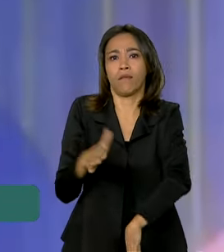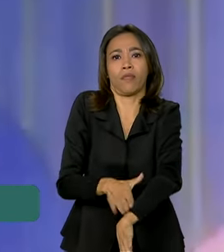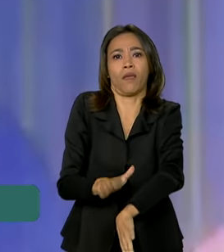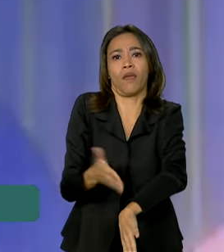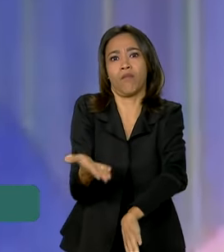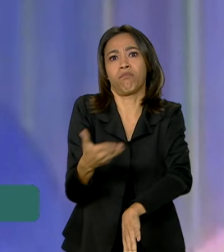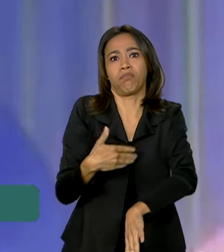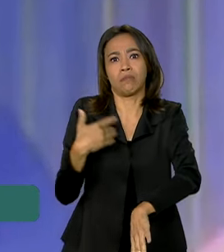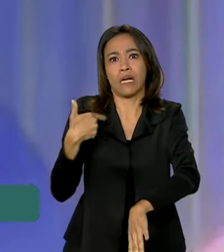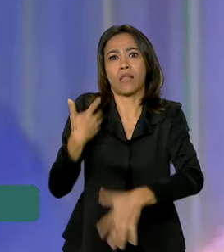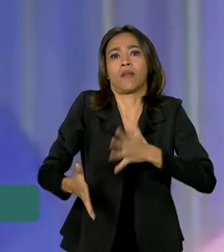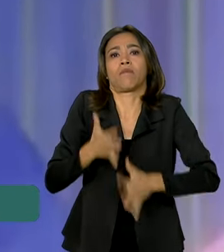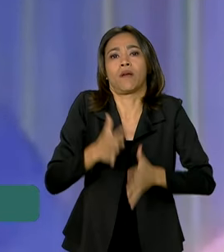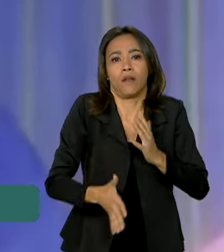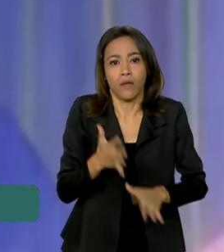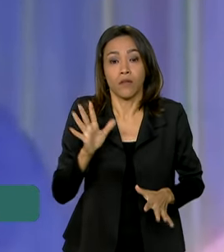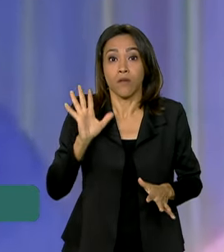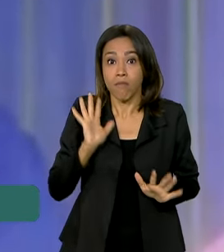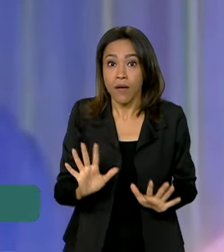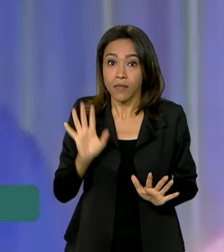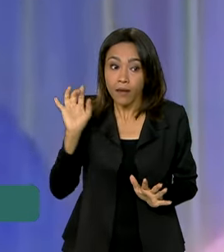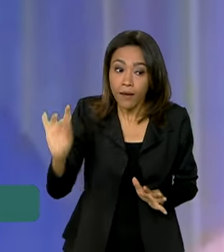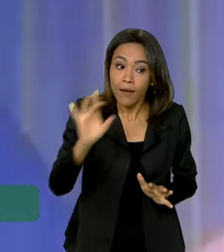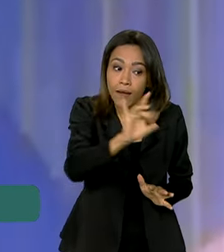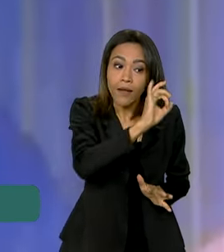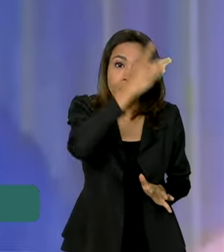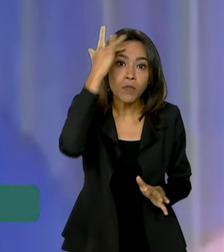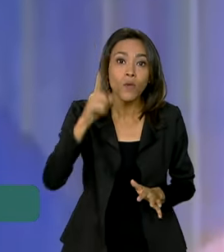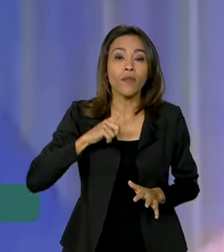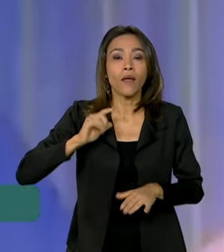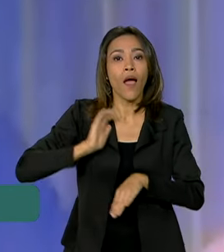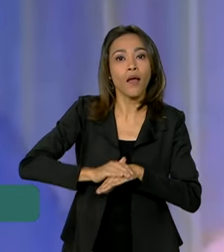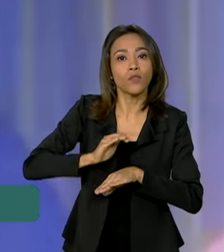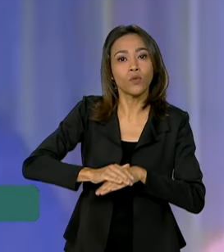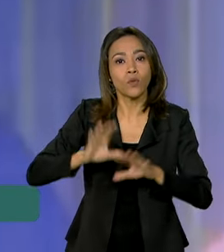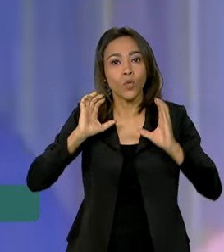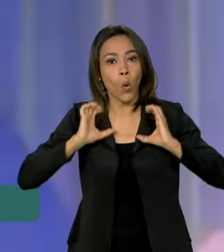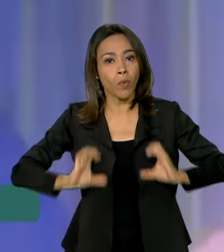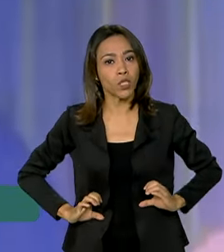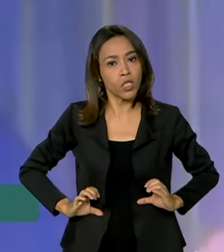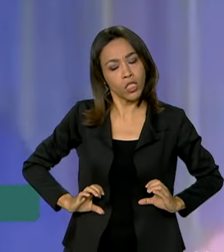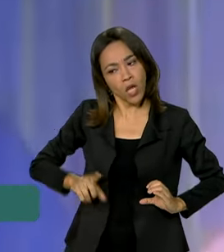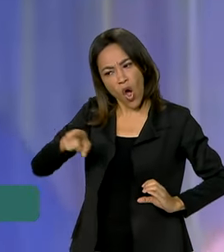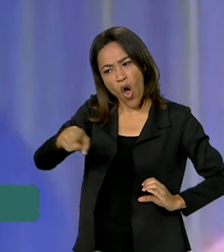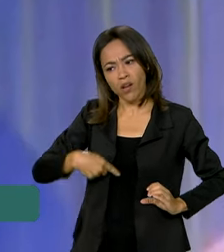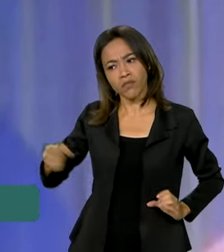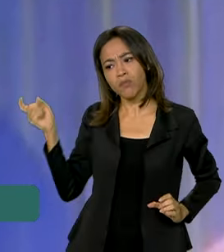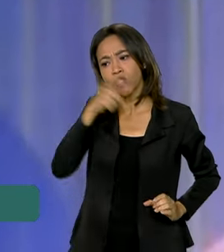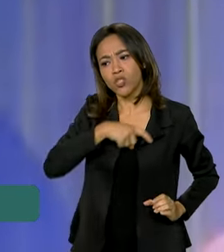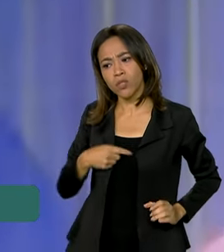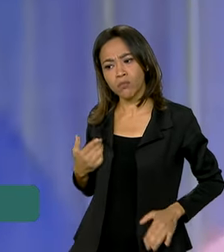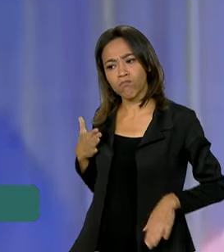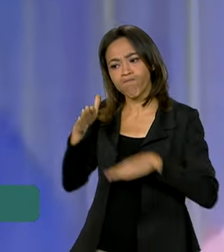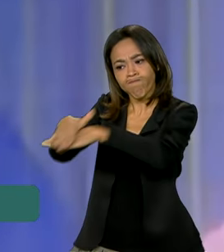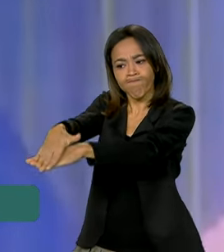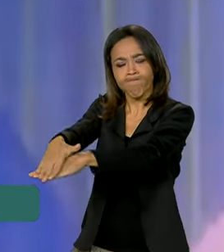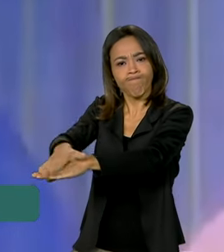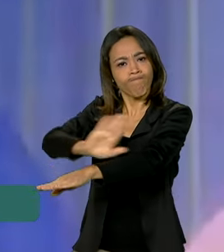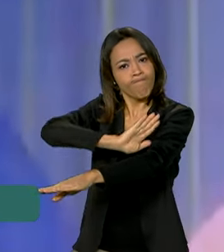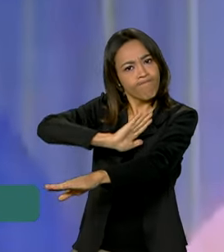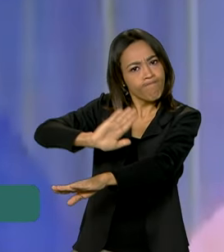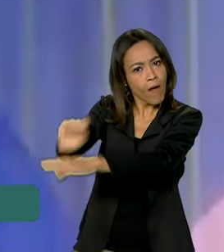Mas cada um ter alguma atitude para também constranger o mentiroso, constranger aquele que atrapalha